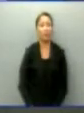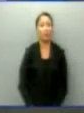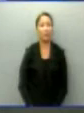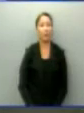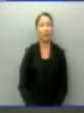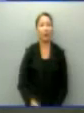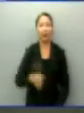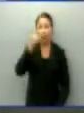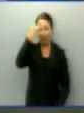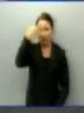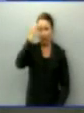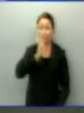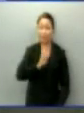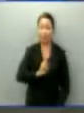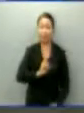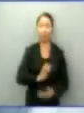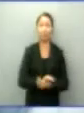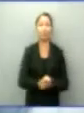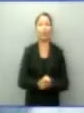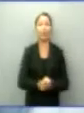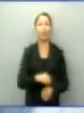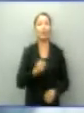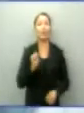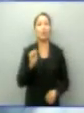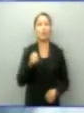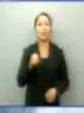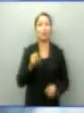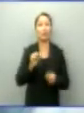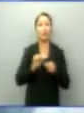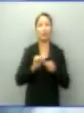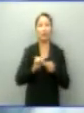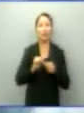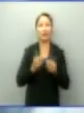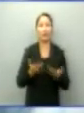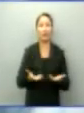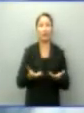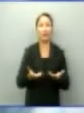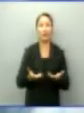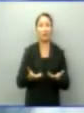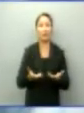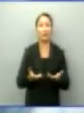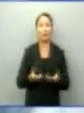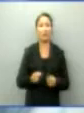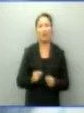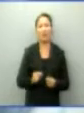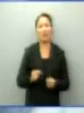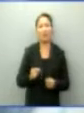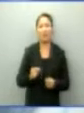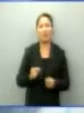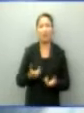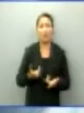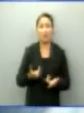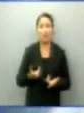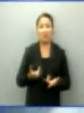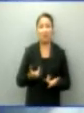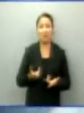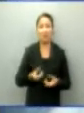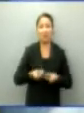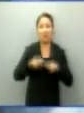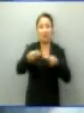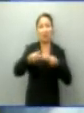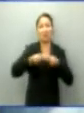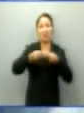Posicionando aqui com relação a essas pessoas que fazem esses vultosos investimentos em campanhas,